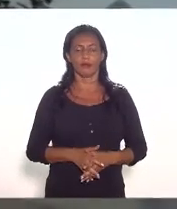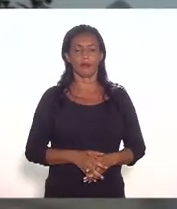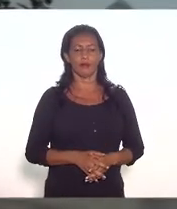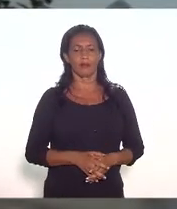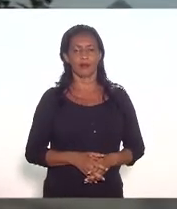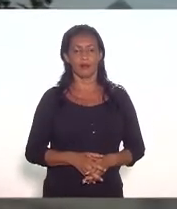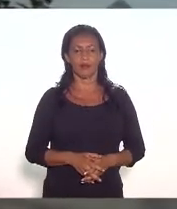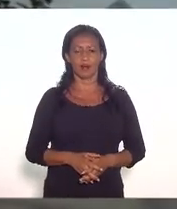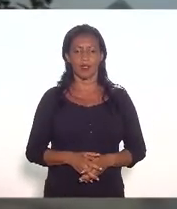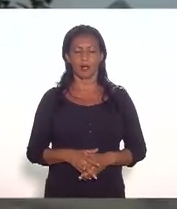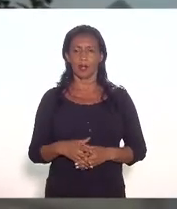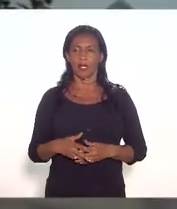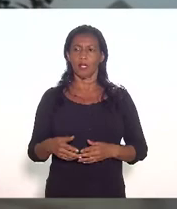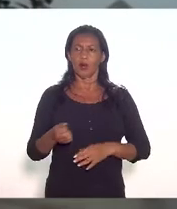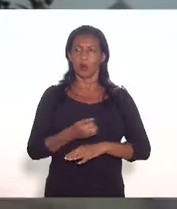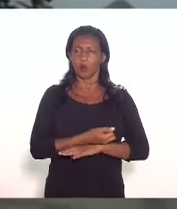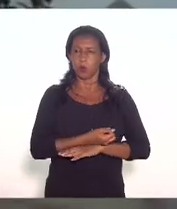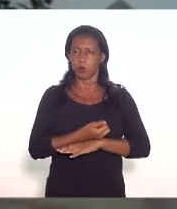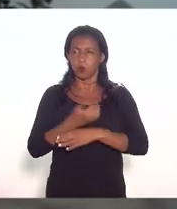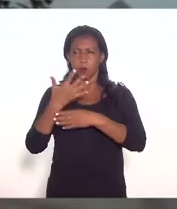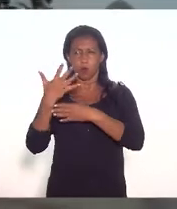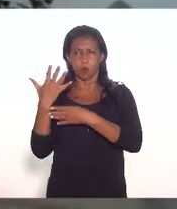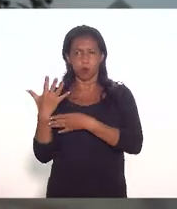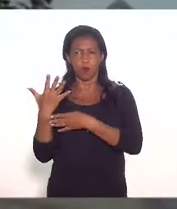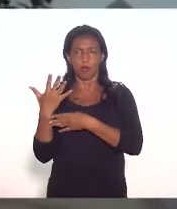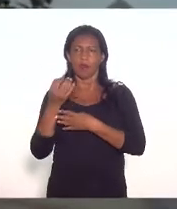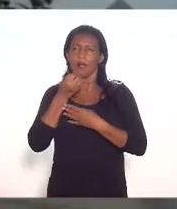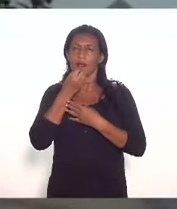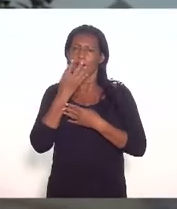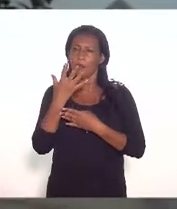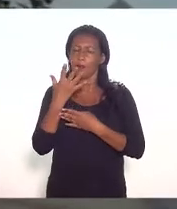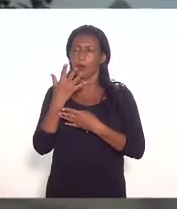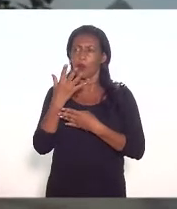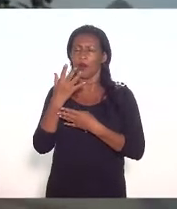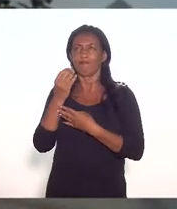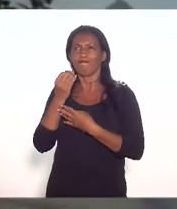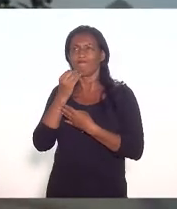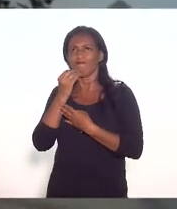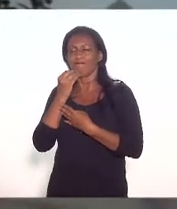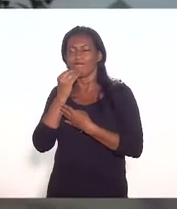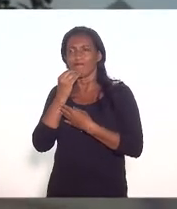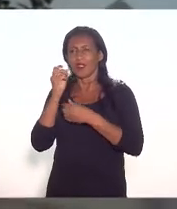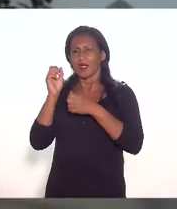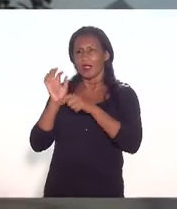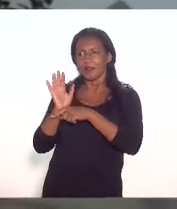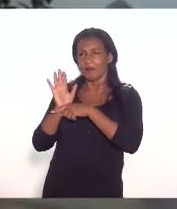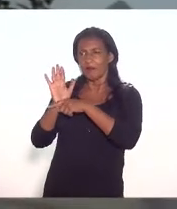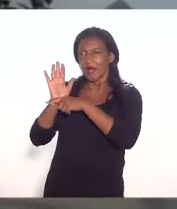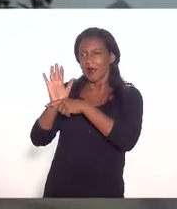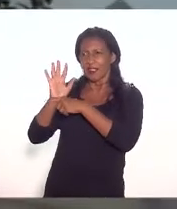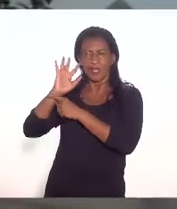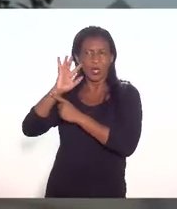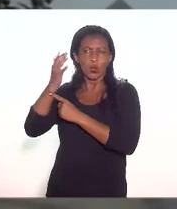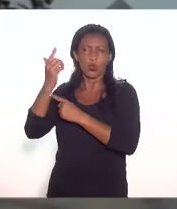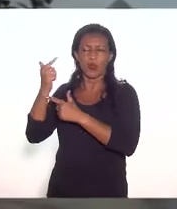muitas vezes com a boa intenção de resolver um problema acaba se criando outro problema por